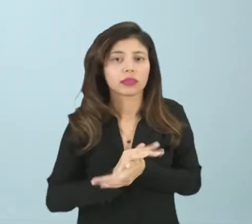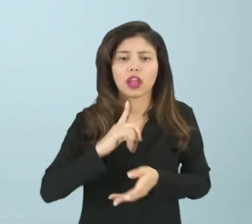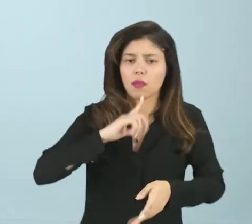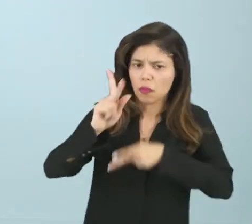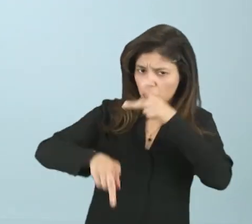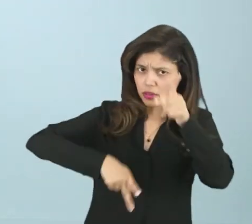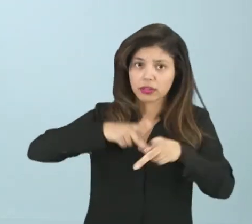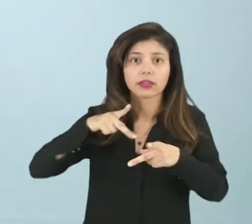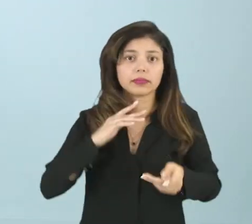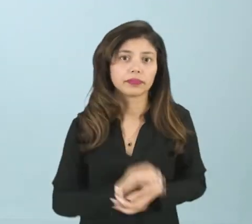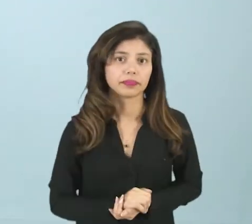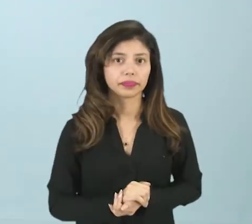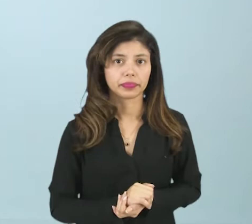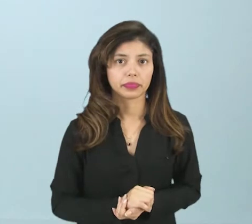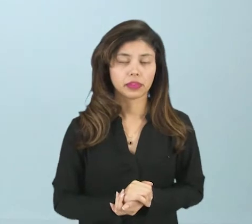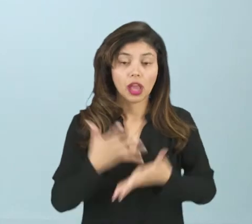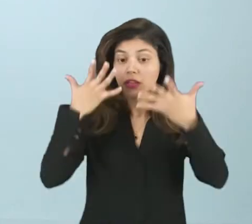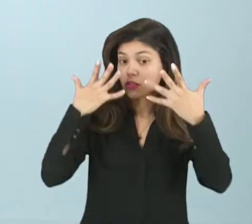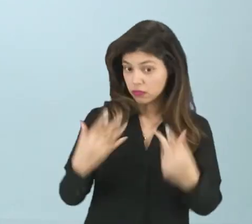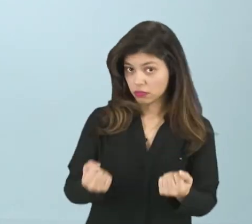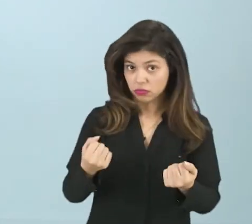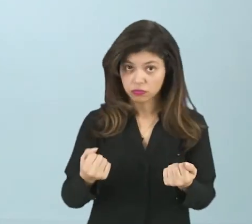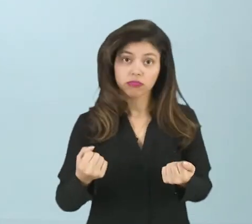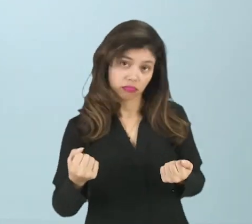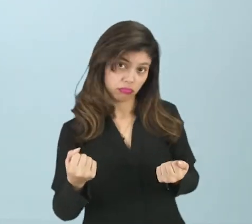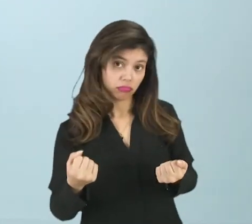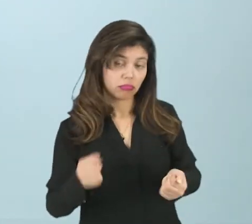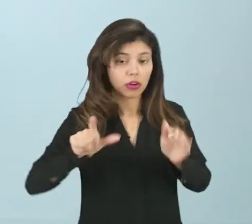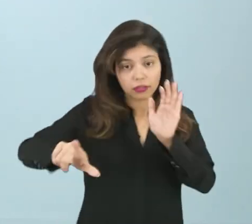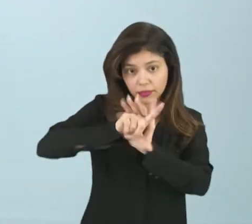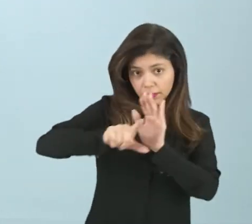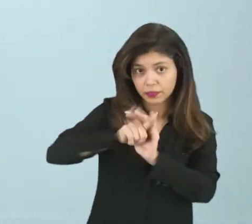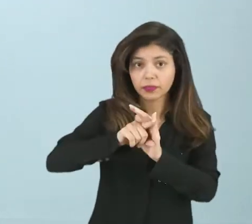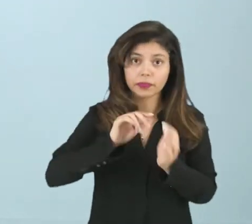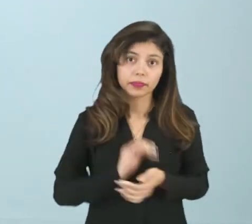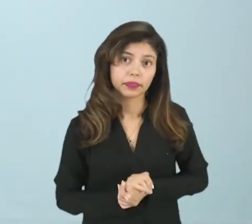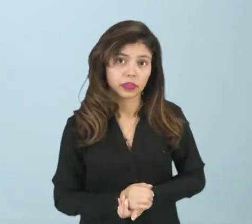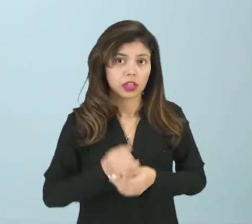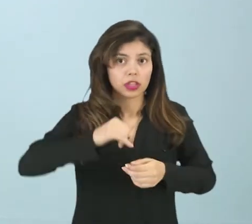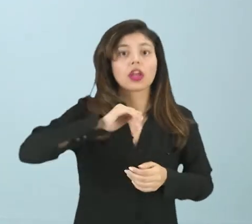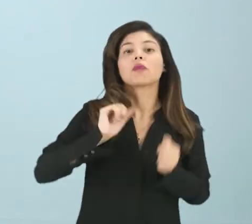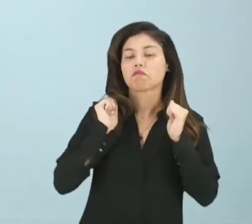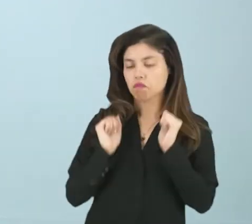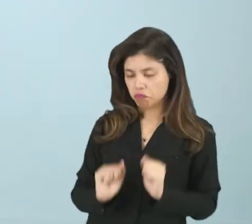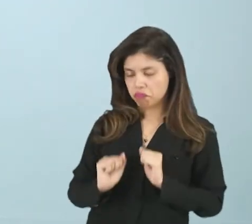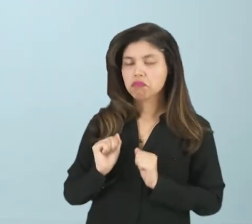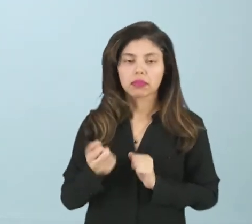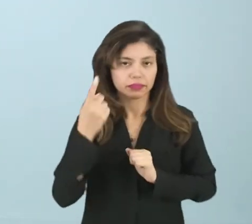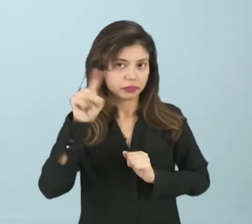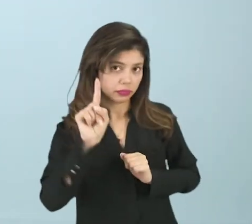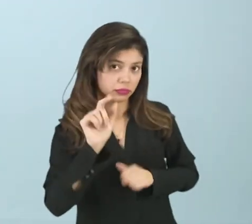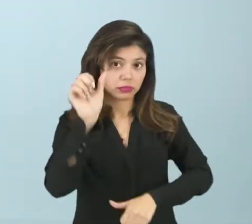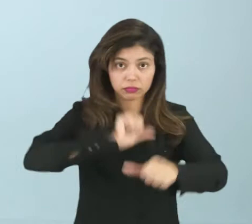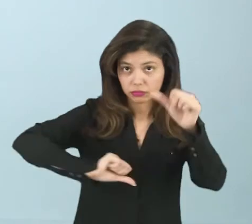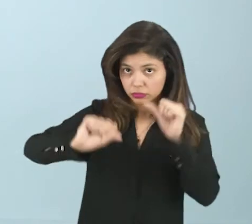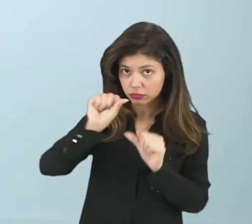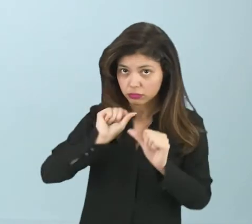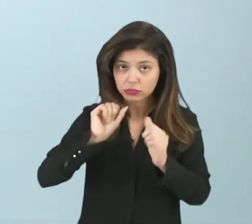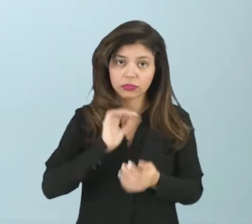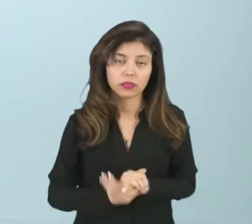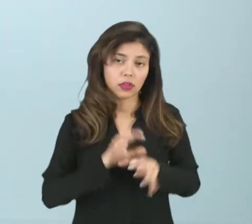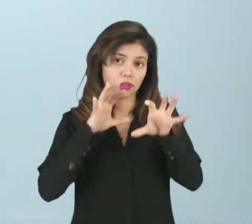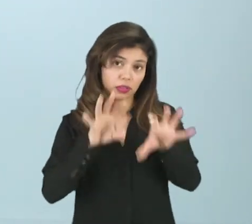população aceite aquela lei, então ela é aprovada e aí, para mudar isso,